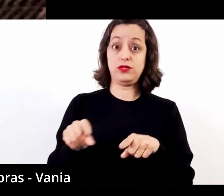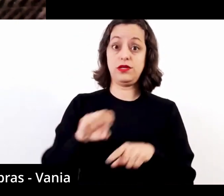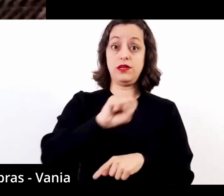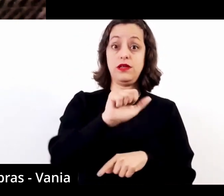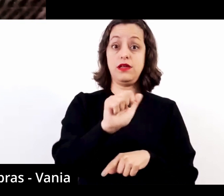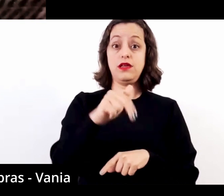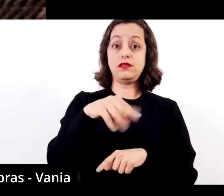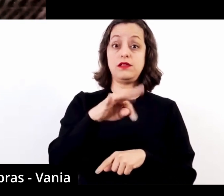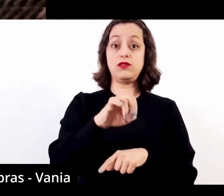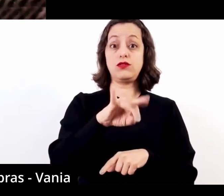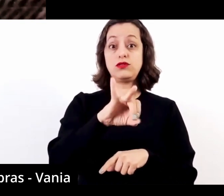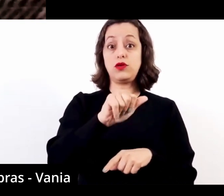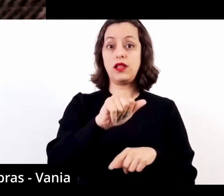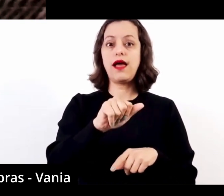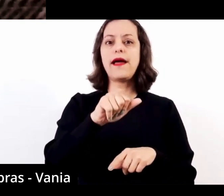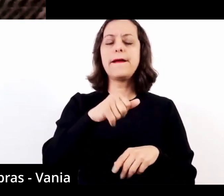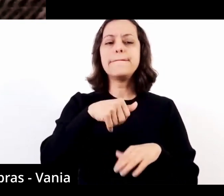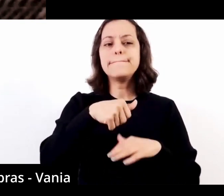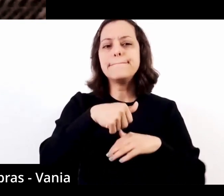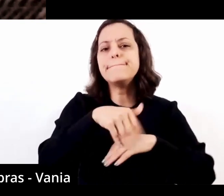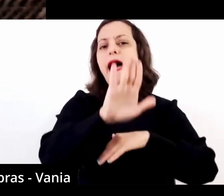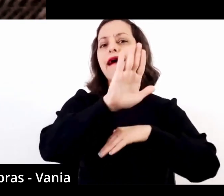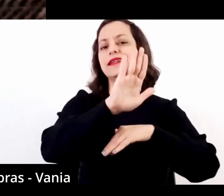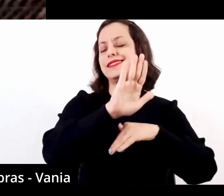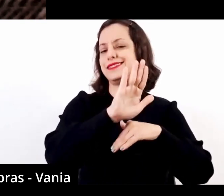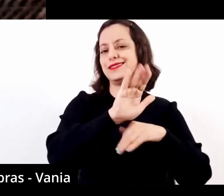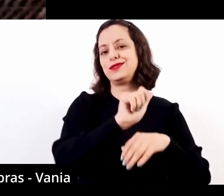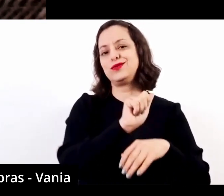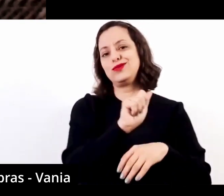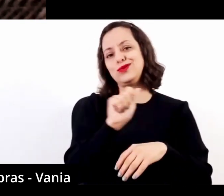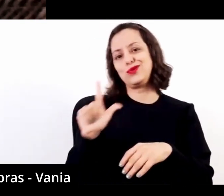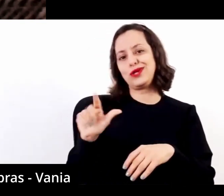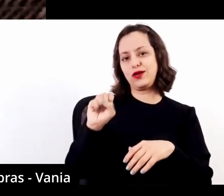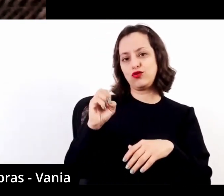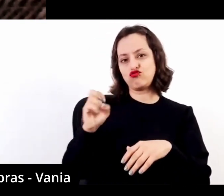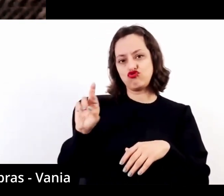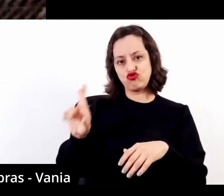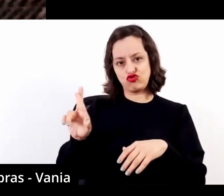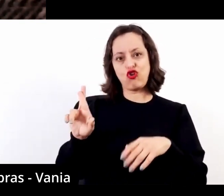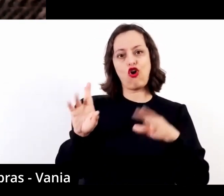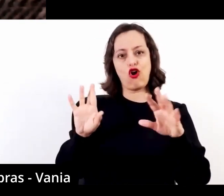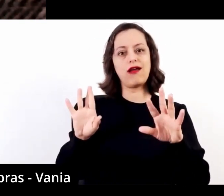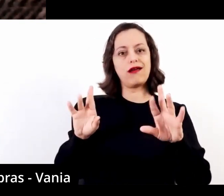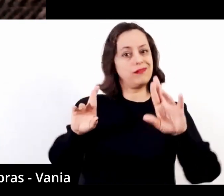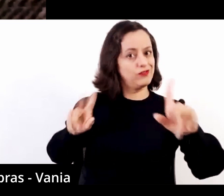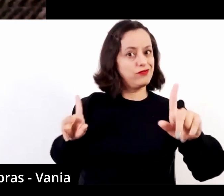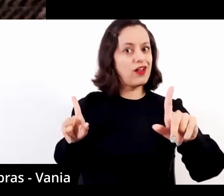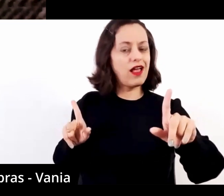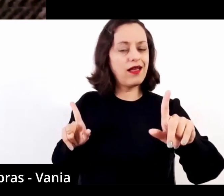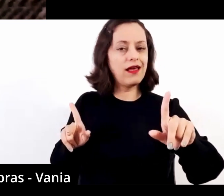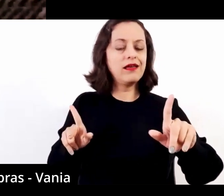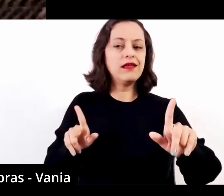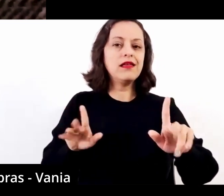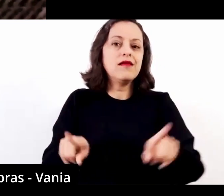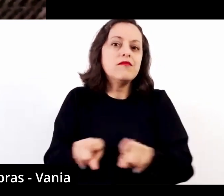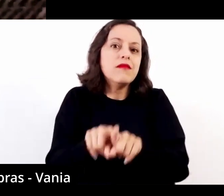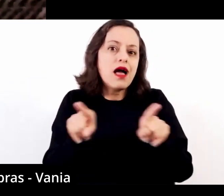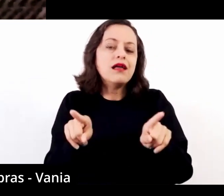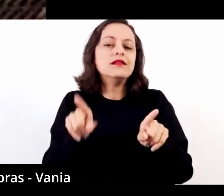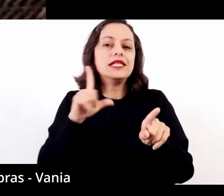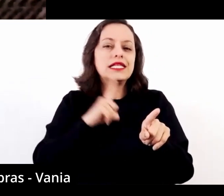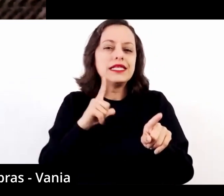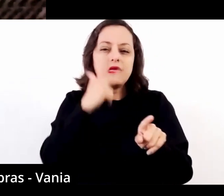do Santórsola, vá em passos muito além do que aquilo que foi capaz de alcançar a fantasia do Sor,